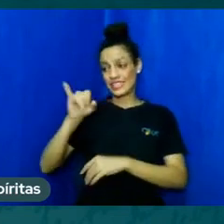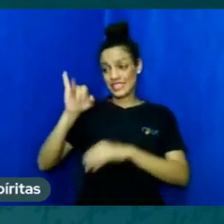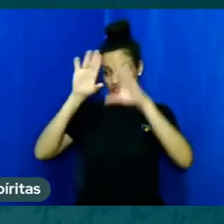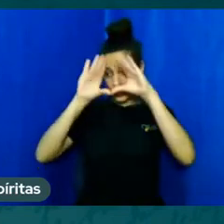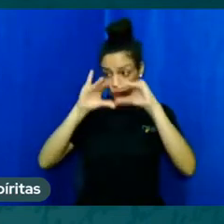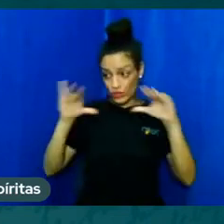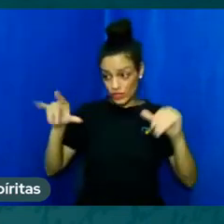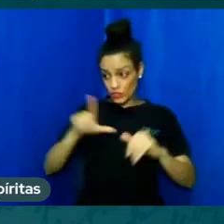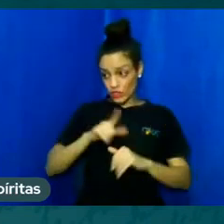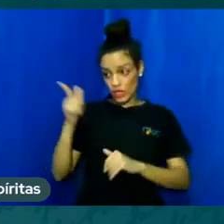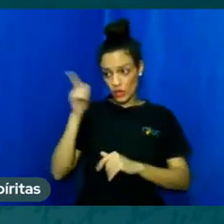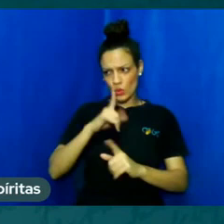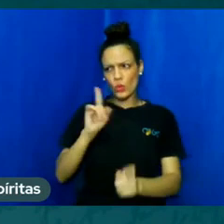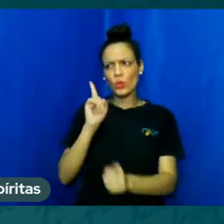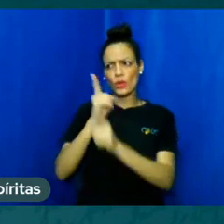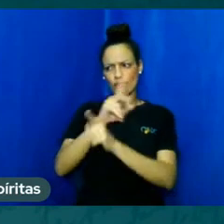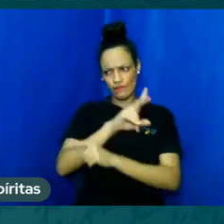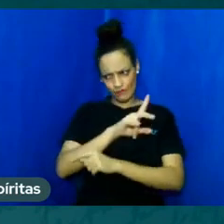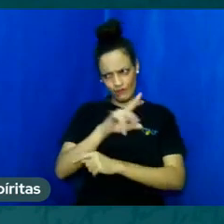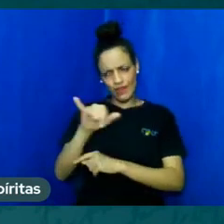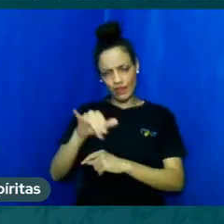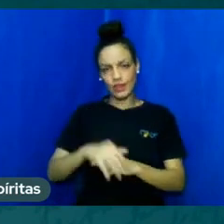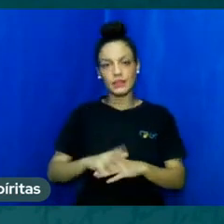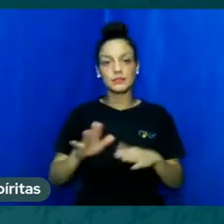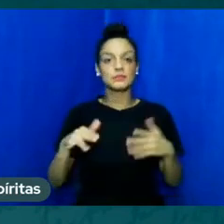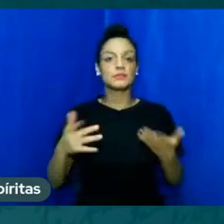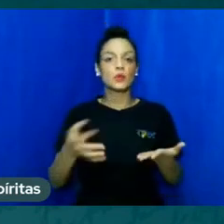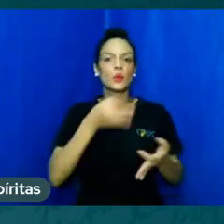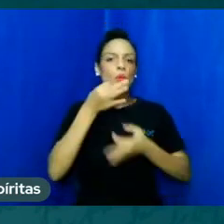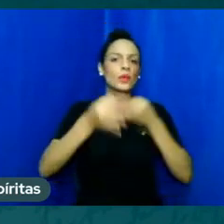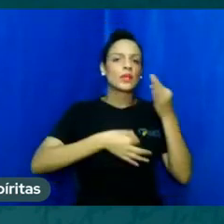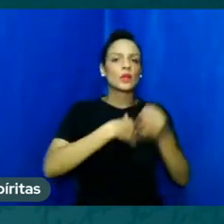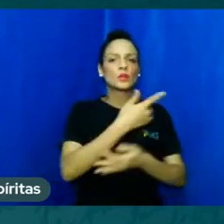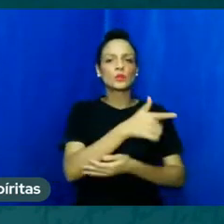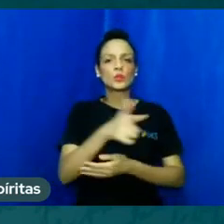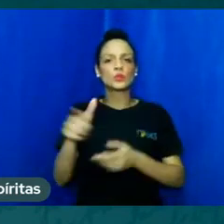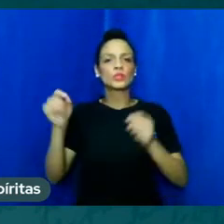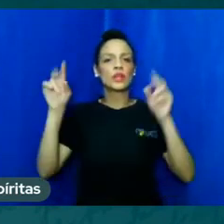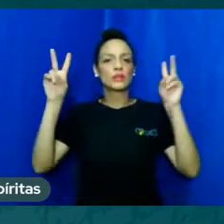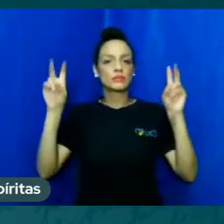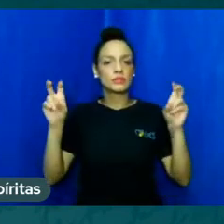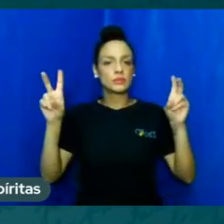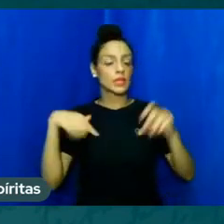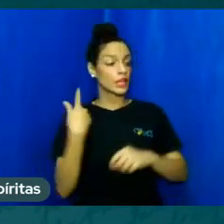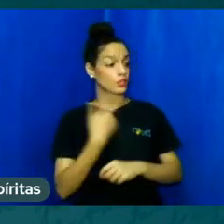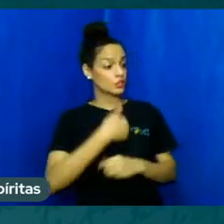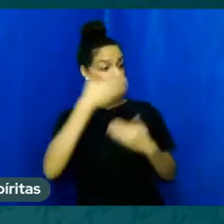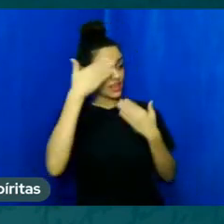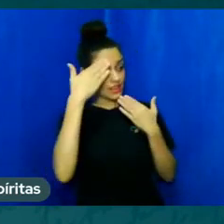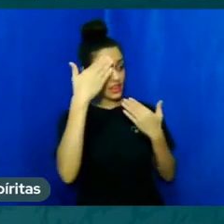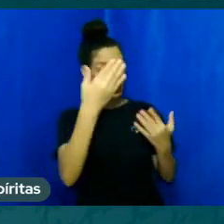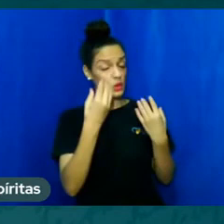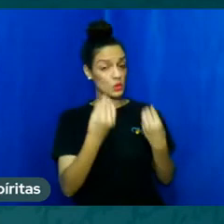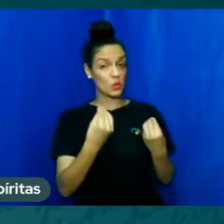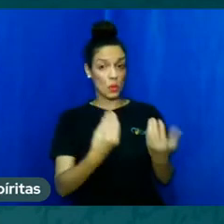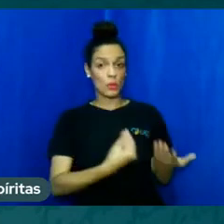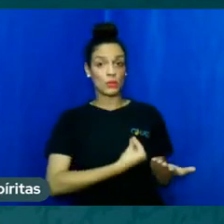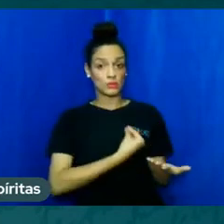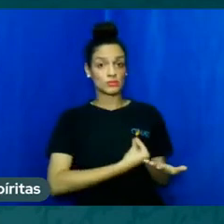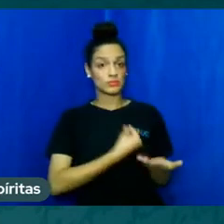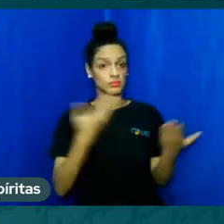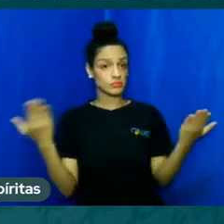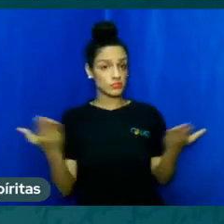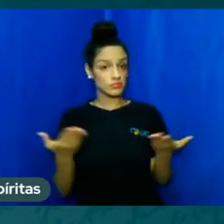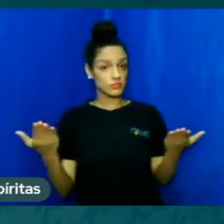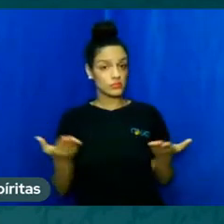é e aí tem vários comentários aqui ainda agradecemos muito pela participação muito ativa hoje vamos fechar aqui